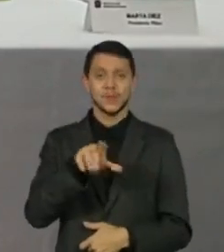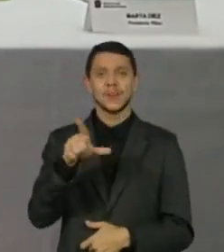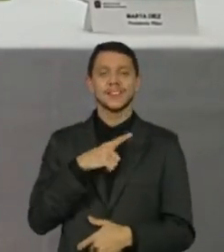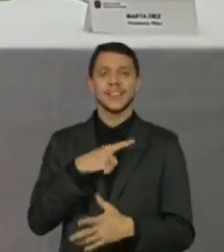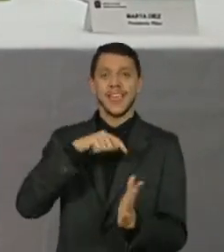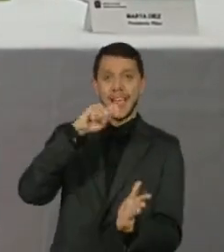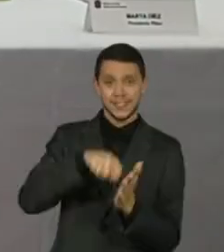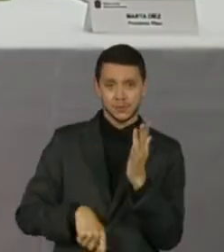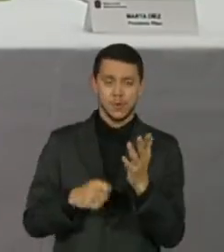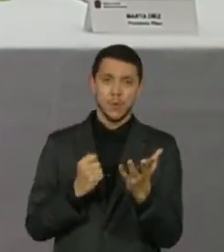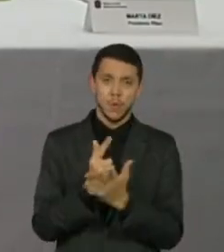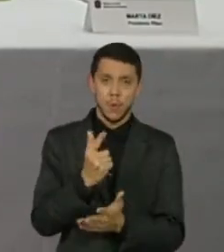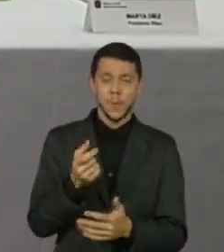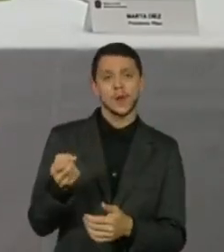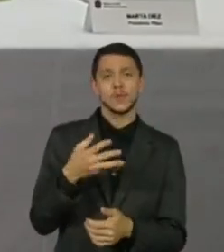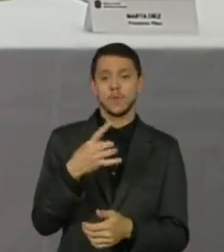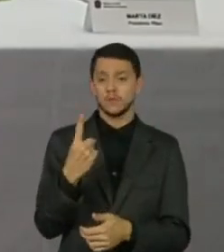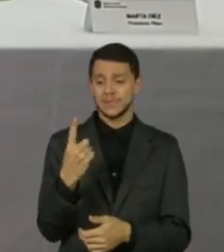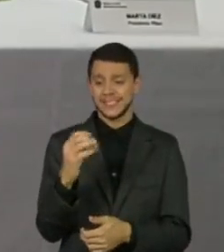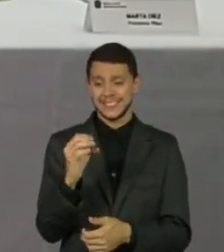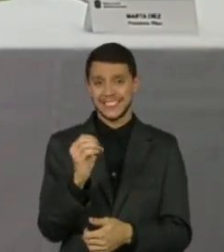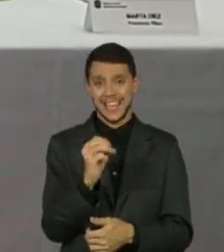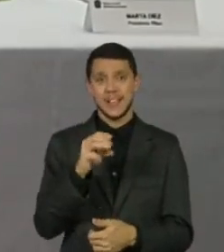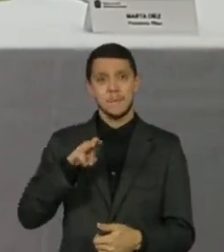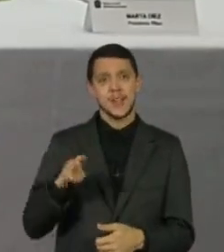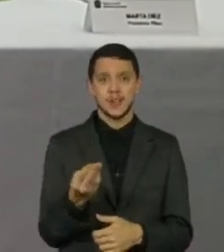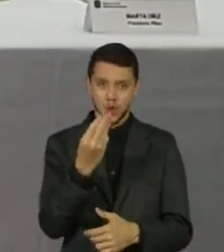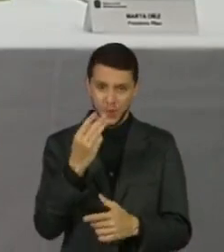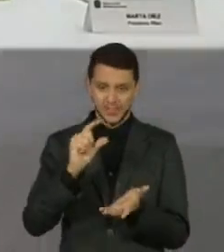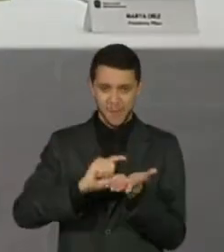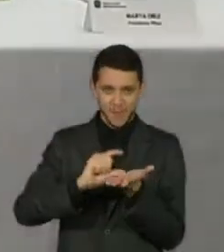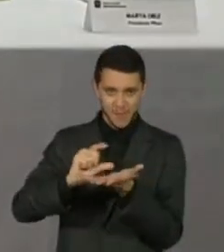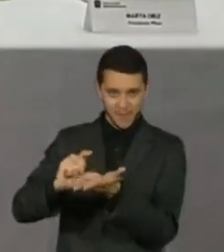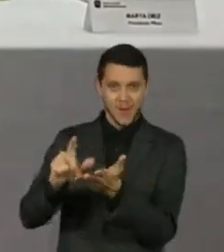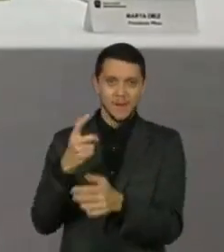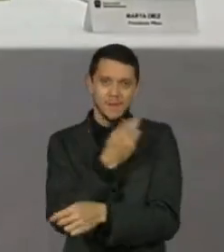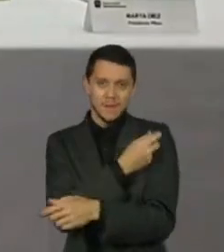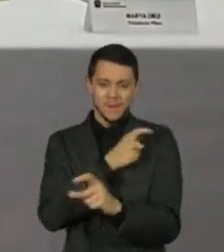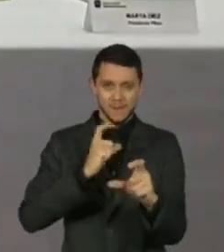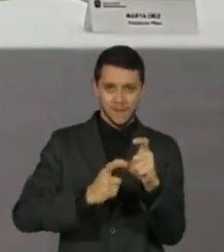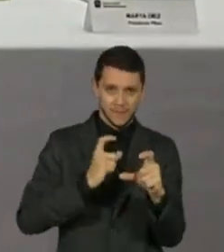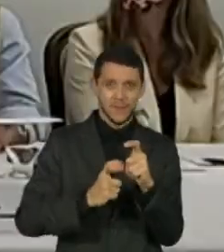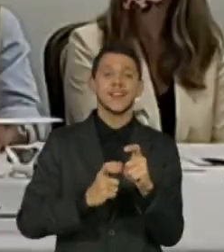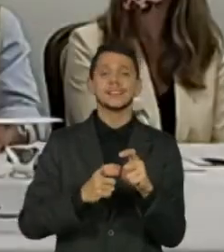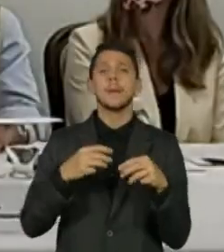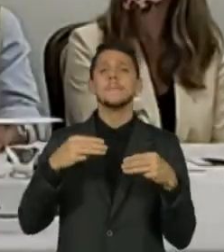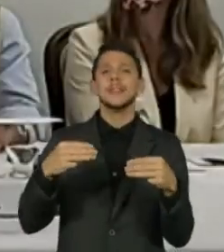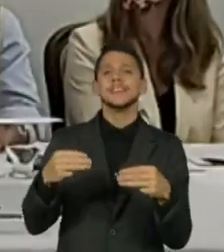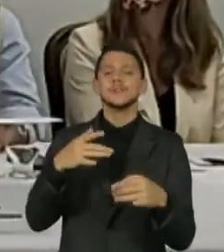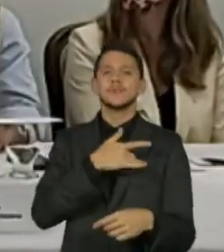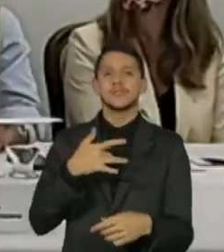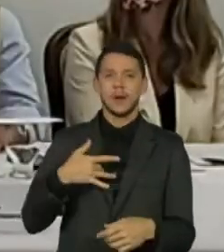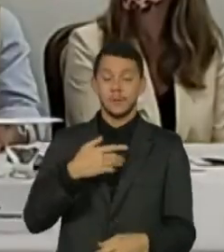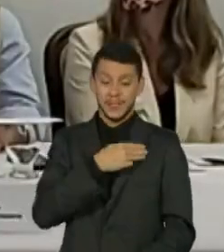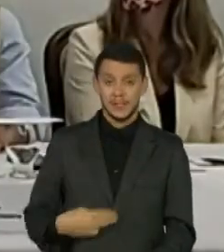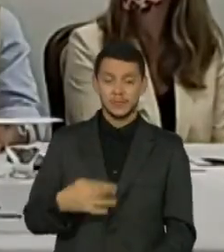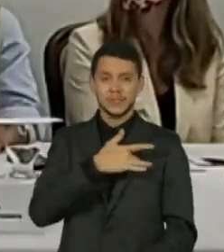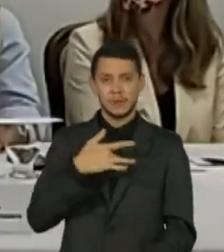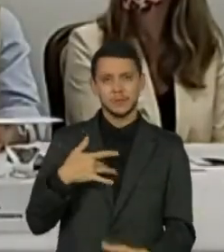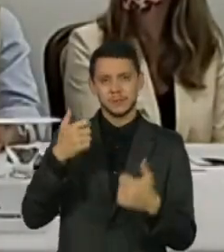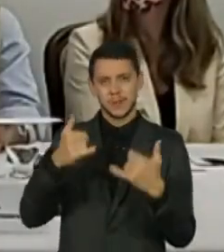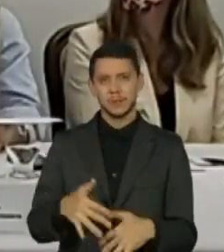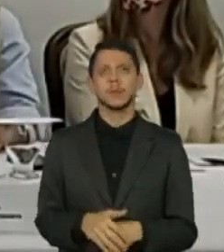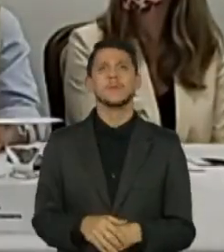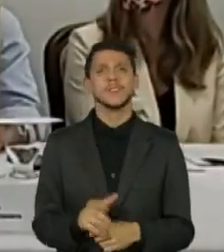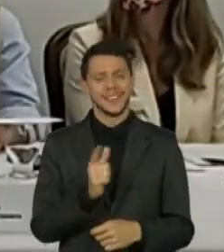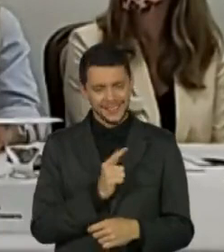de doses da vacina do laboratório Pfizer para o ano que vem, o ministro da Saúde falou. É uma variante de preocupação,